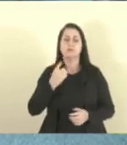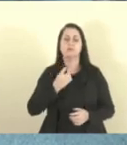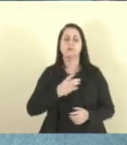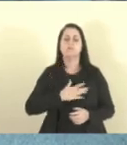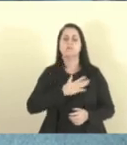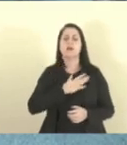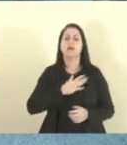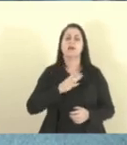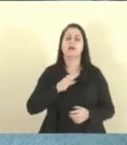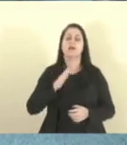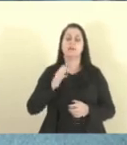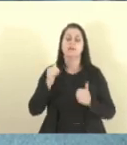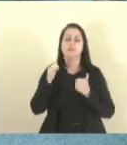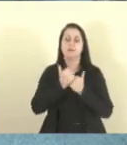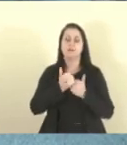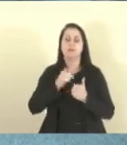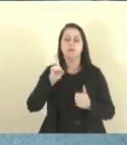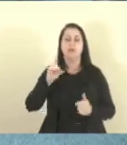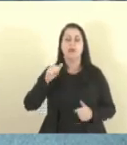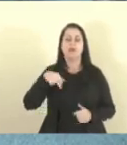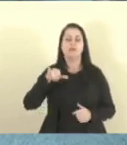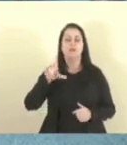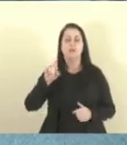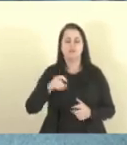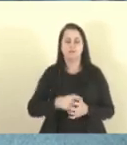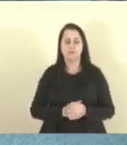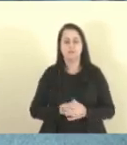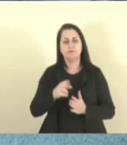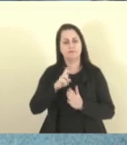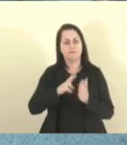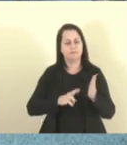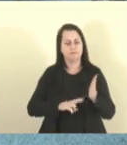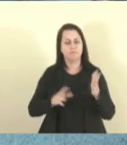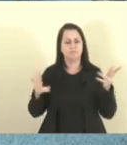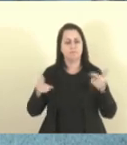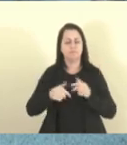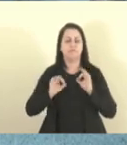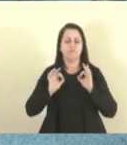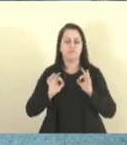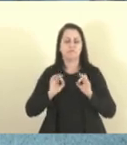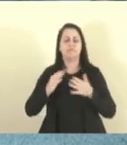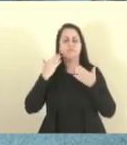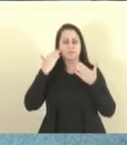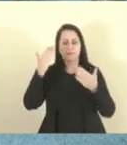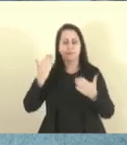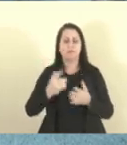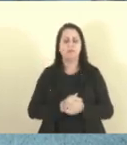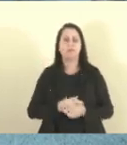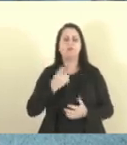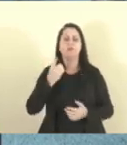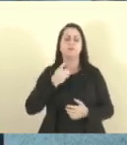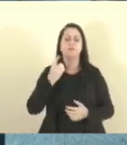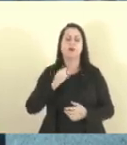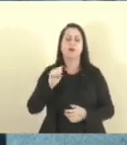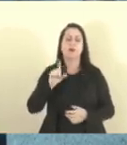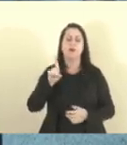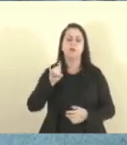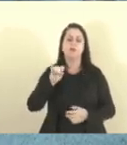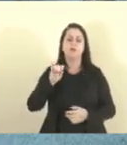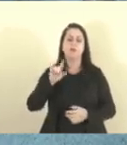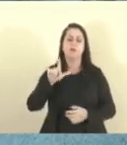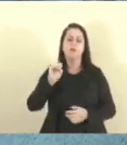substituindo o deputado Delegado Danilo Baez. Com o brilhante relatório do relator. Muito obrigado, deputado Capitão Assunção. Deputado Adilson Espíndola,